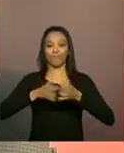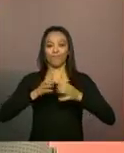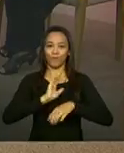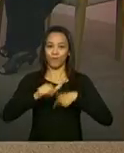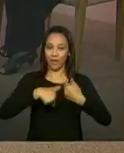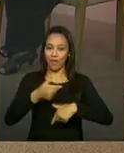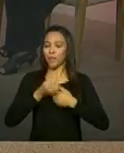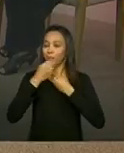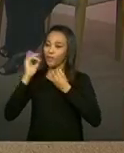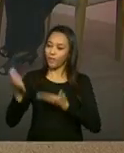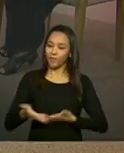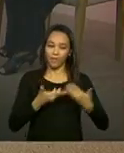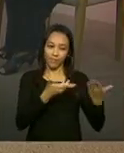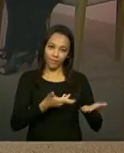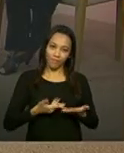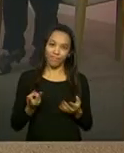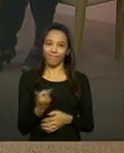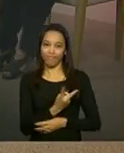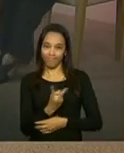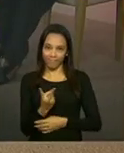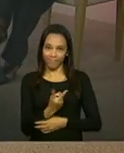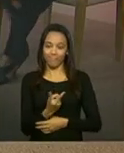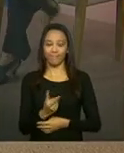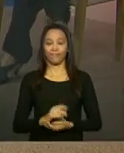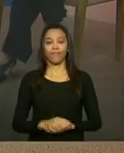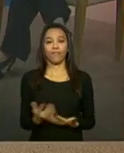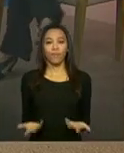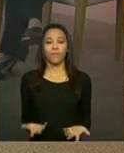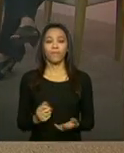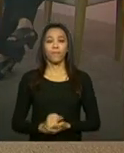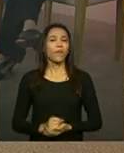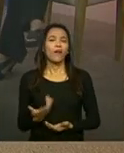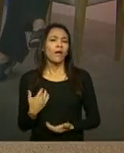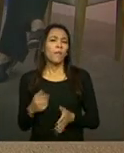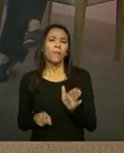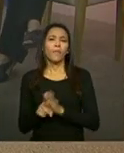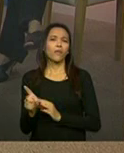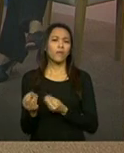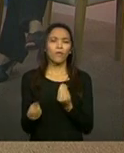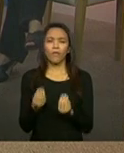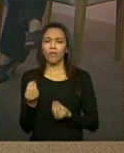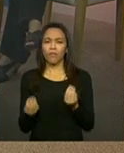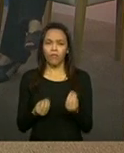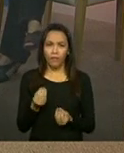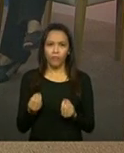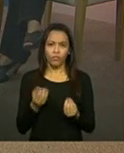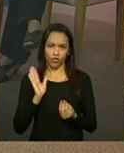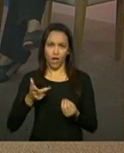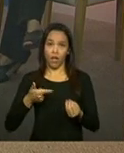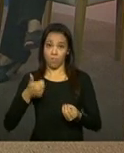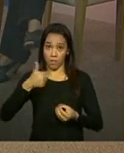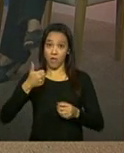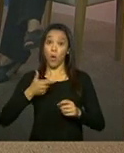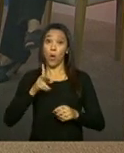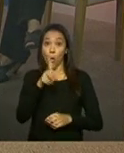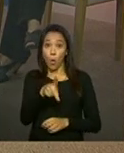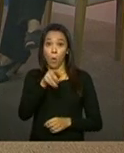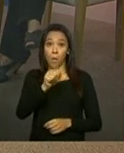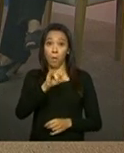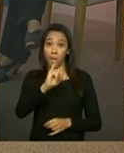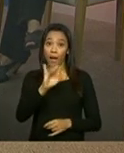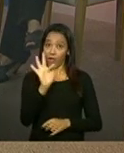bem-vindas, Fabiane e Paula. Bom, Paula, como foi dito no primeiro bloco, o PAIF é o principal